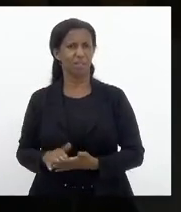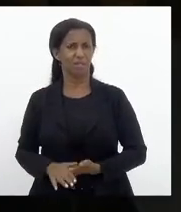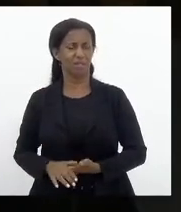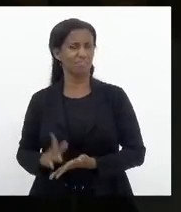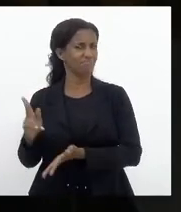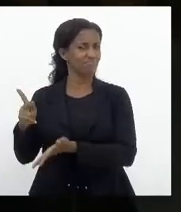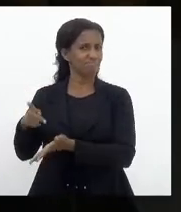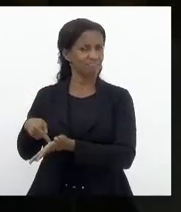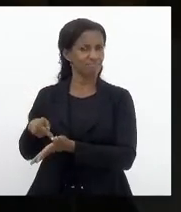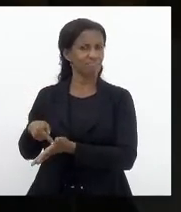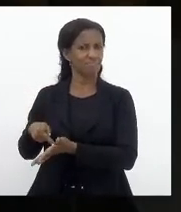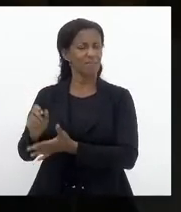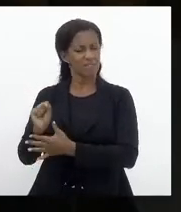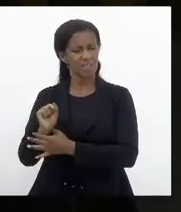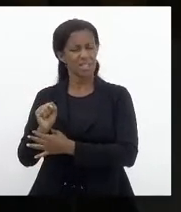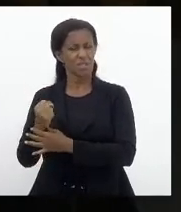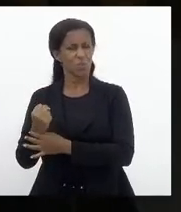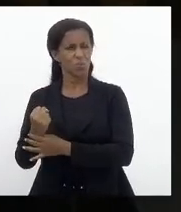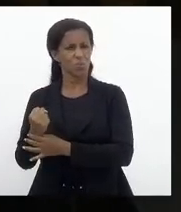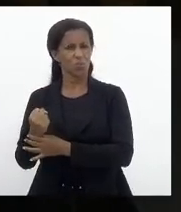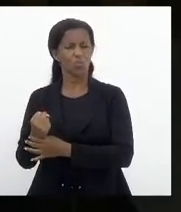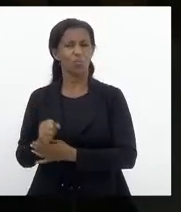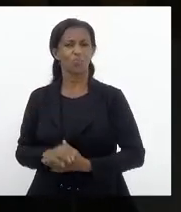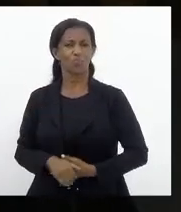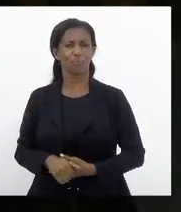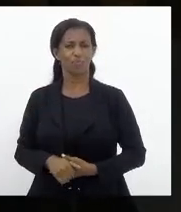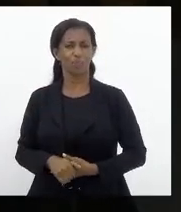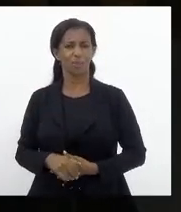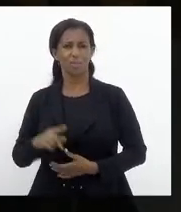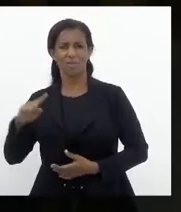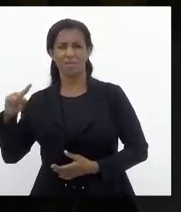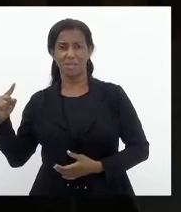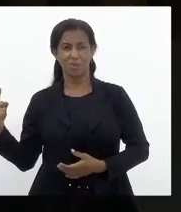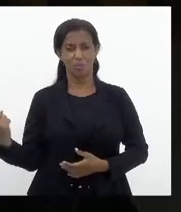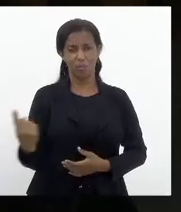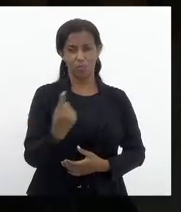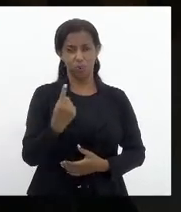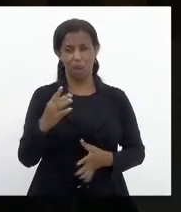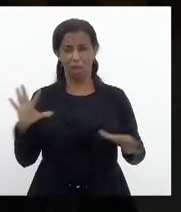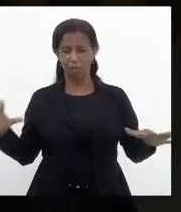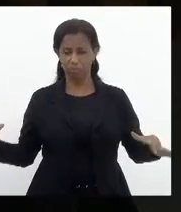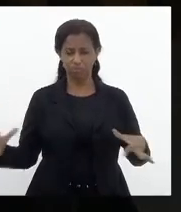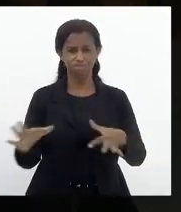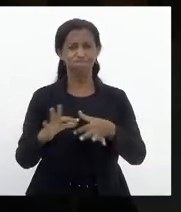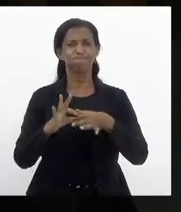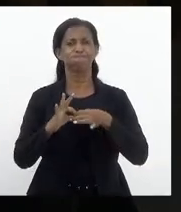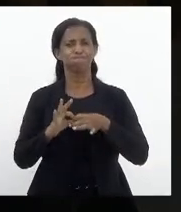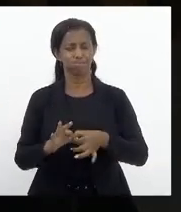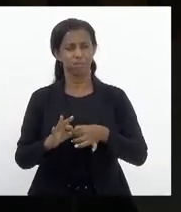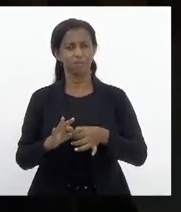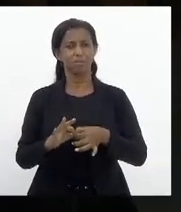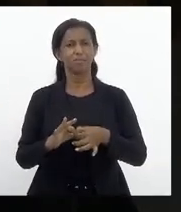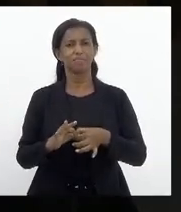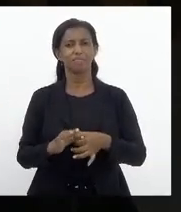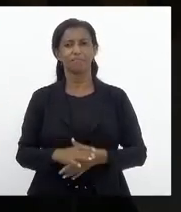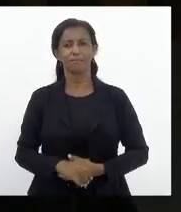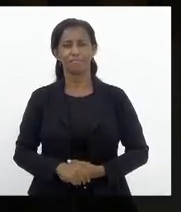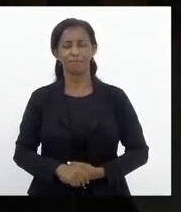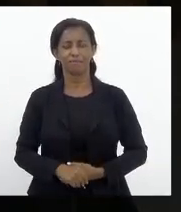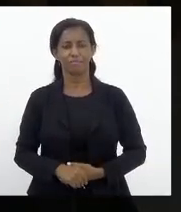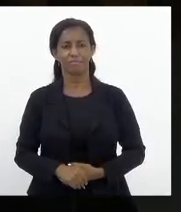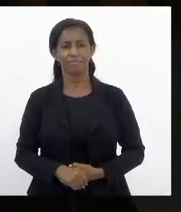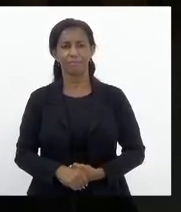será seguramente por unanimidade, por unanimidade,